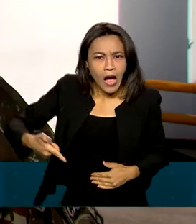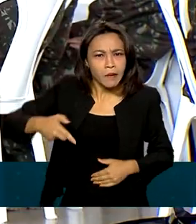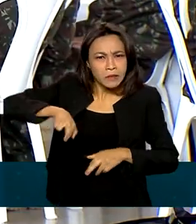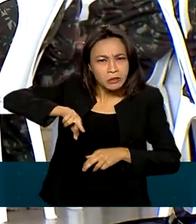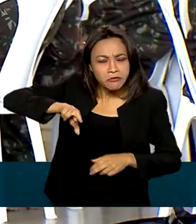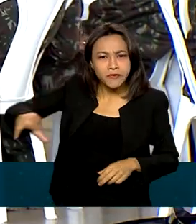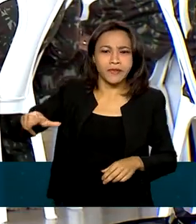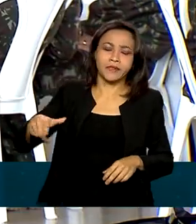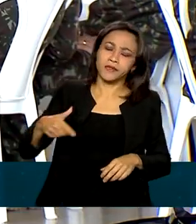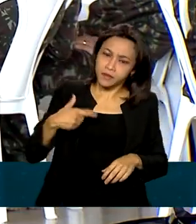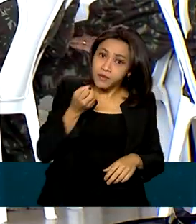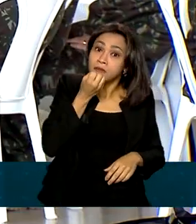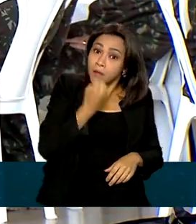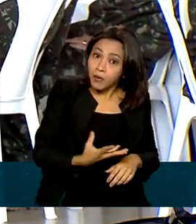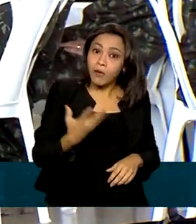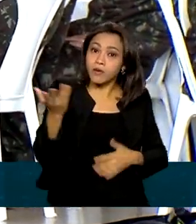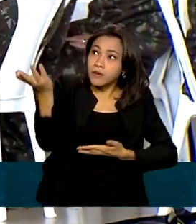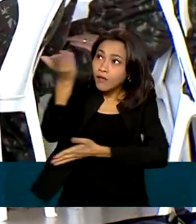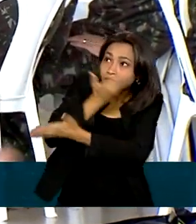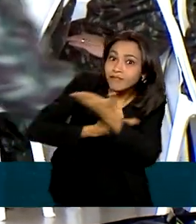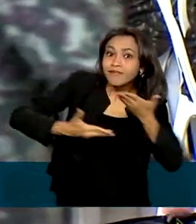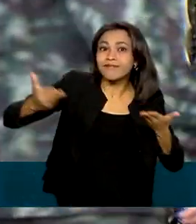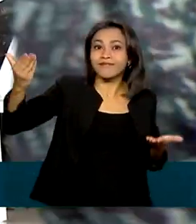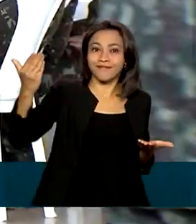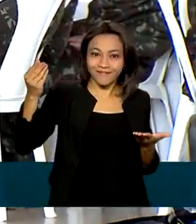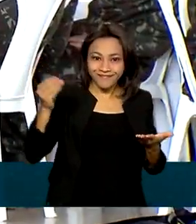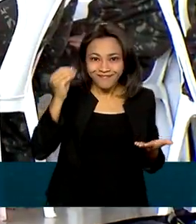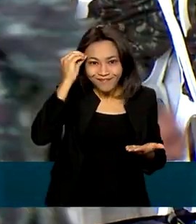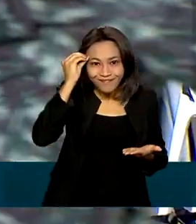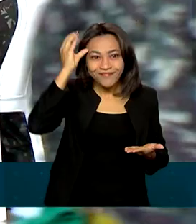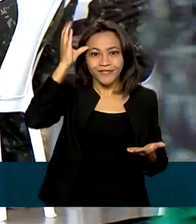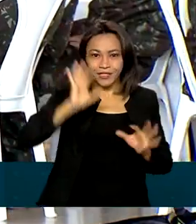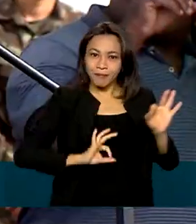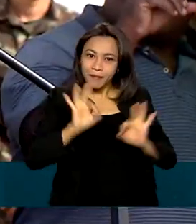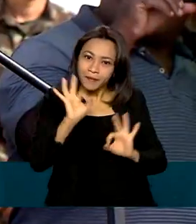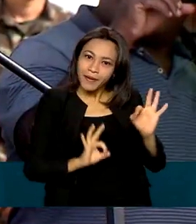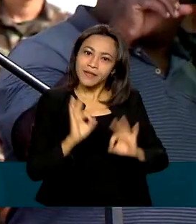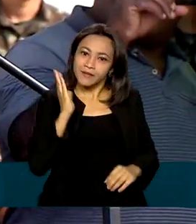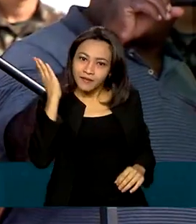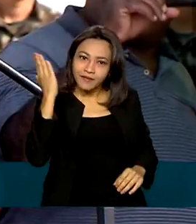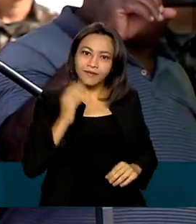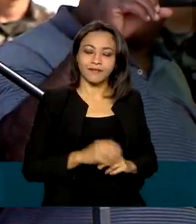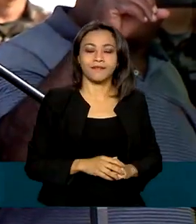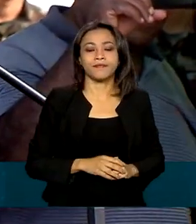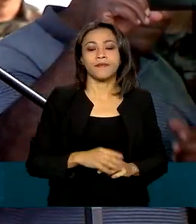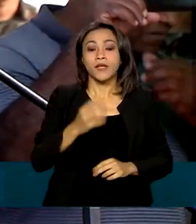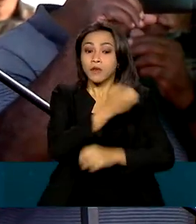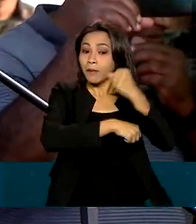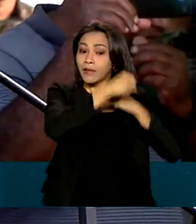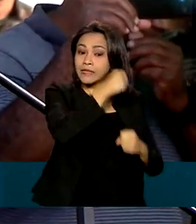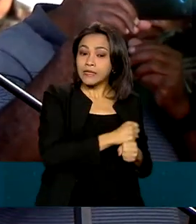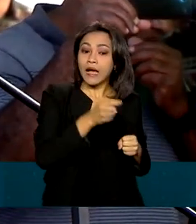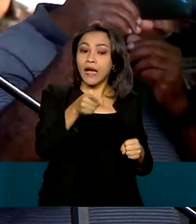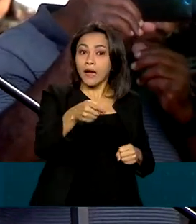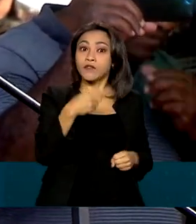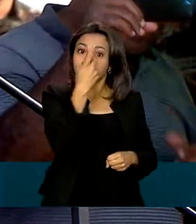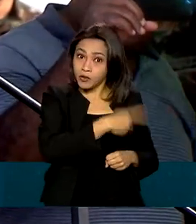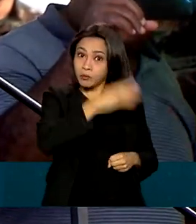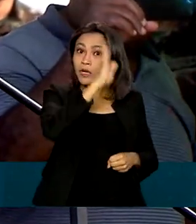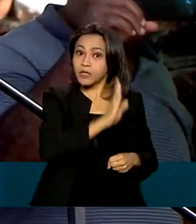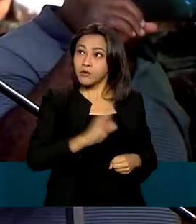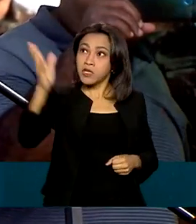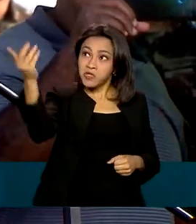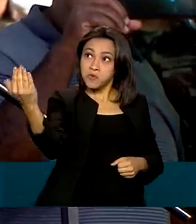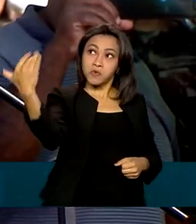trabalho e o grande ganho é esse, esse tipo de integração, de preparação que é feito lá. No ano passado, o evento aconteceu em território brasileiro